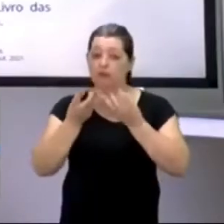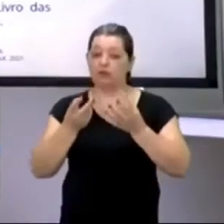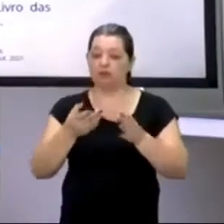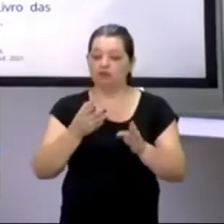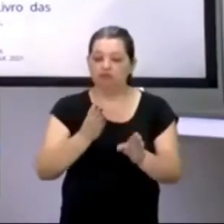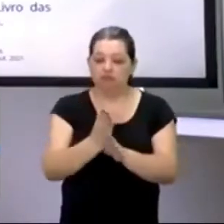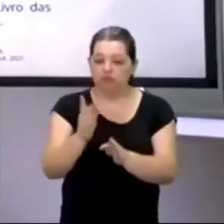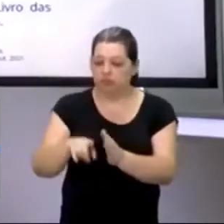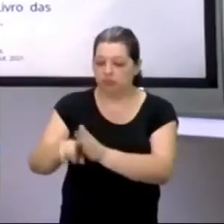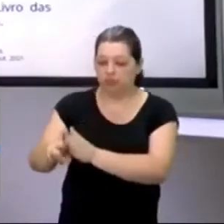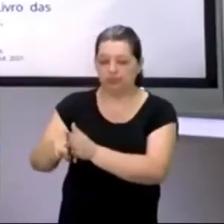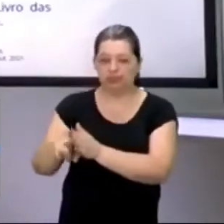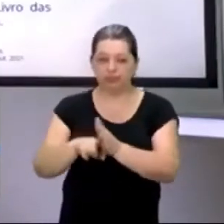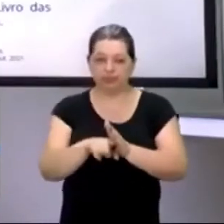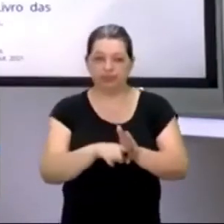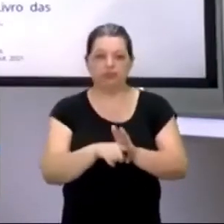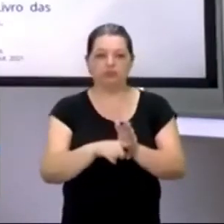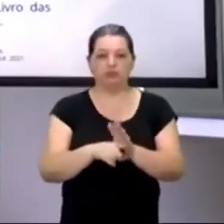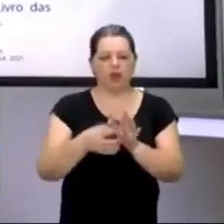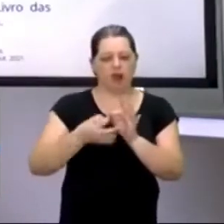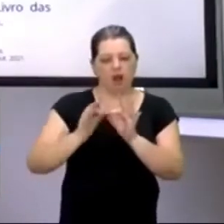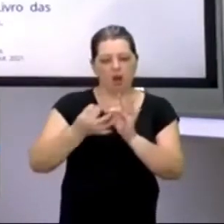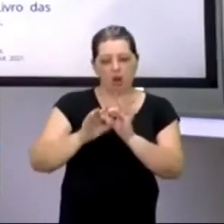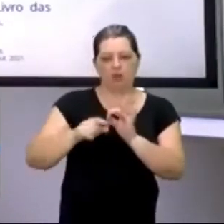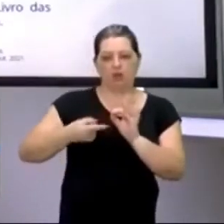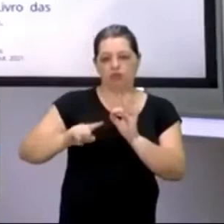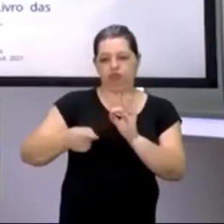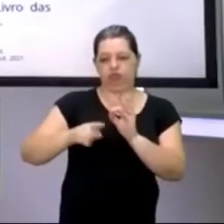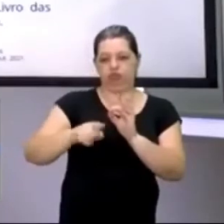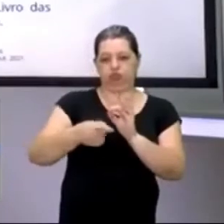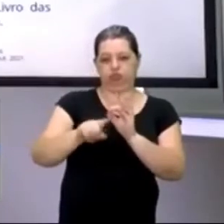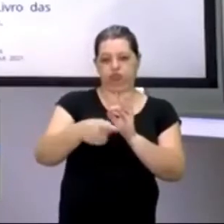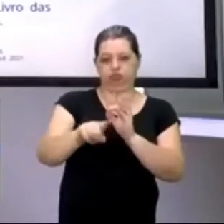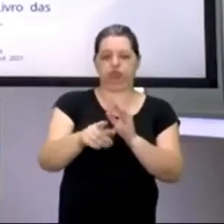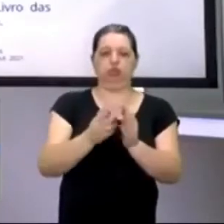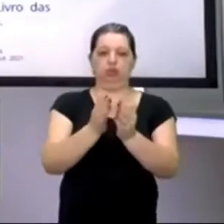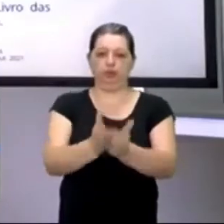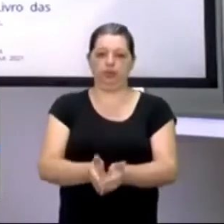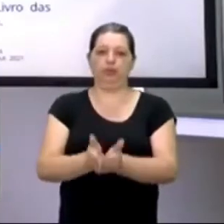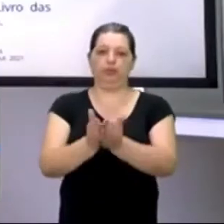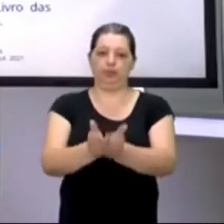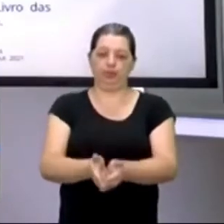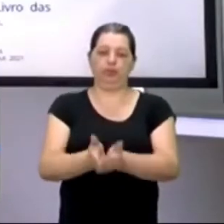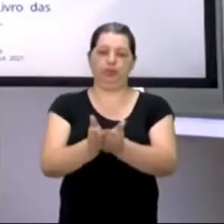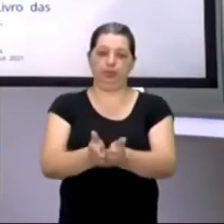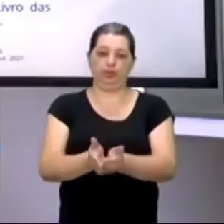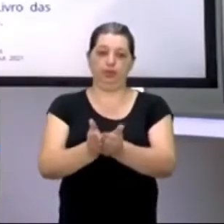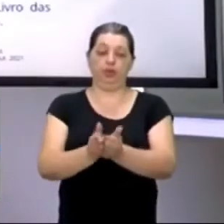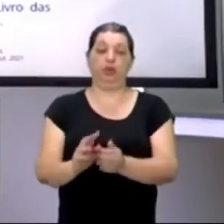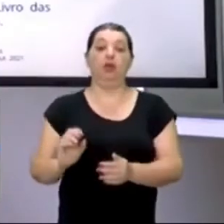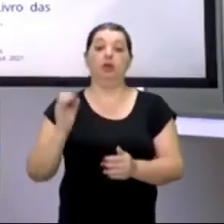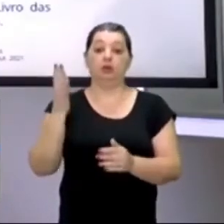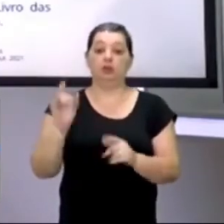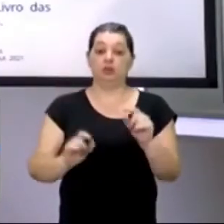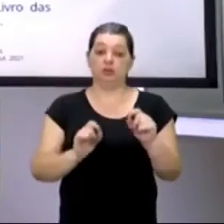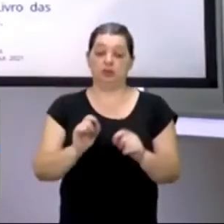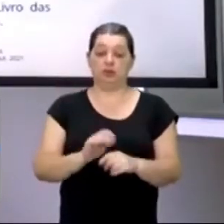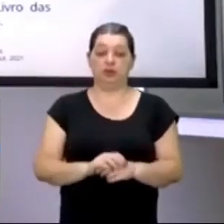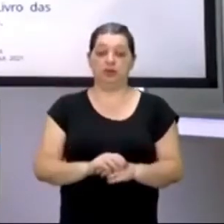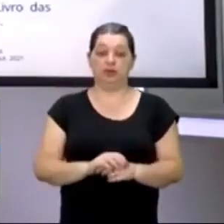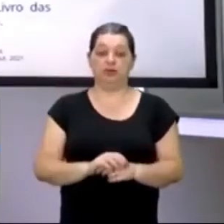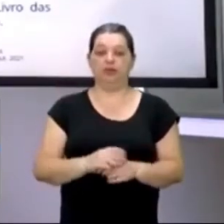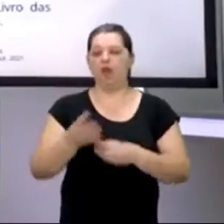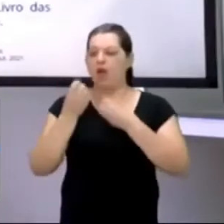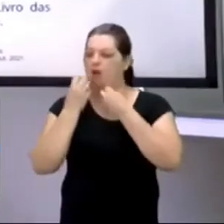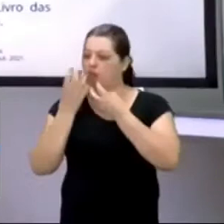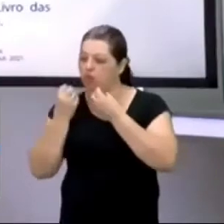e os portugueses, cada vez mais para longe, mais para longe, mais para longe, até que, em um certo momento, informação aqui,